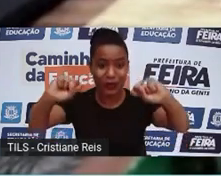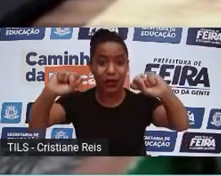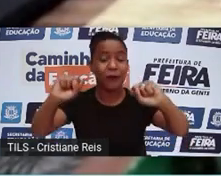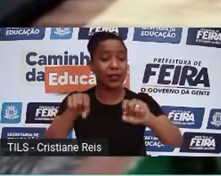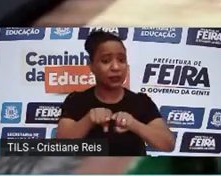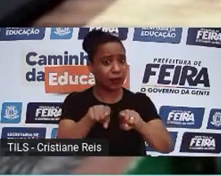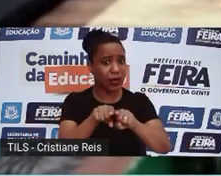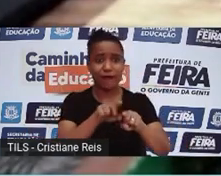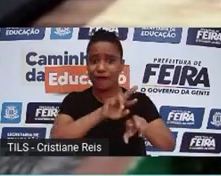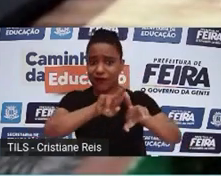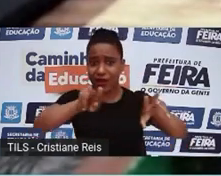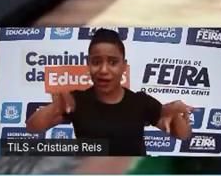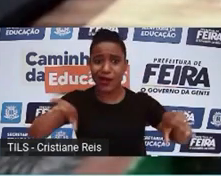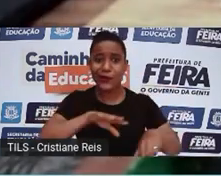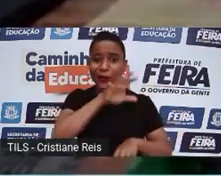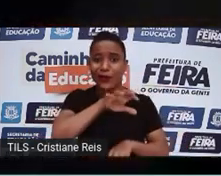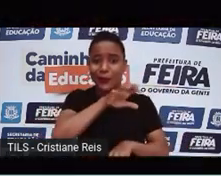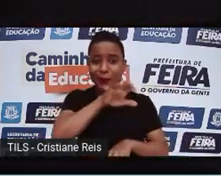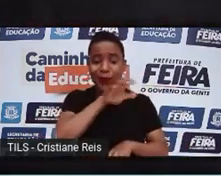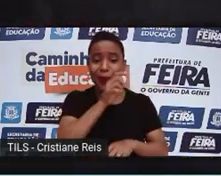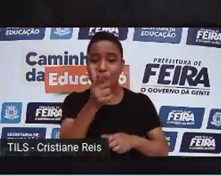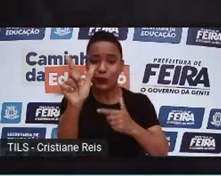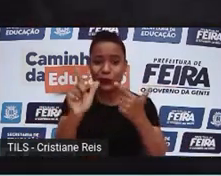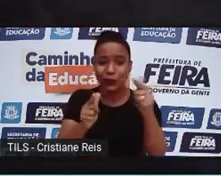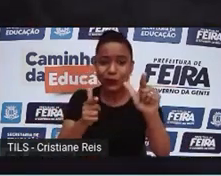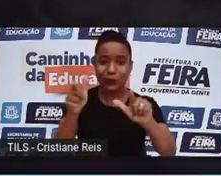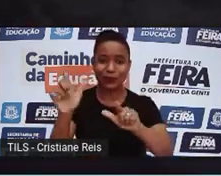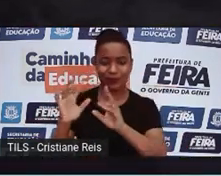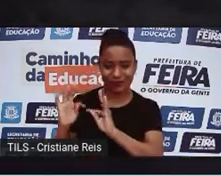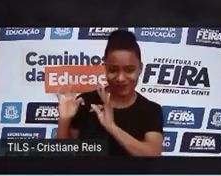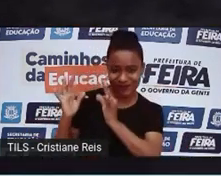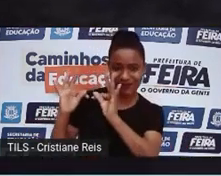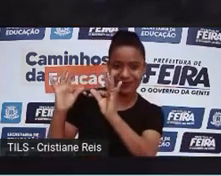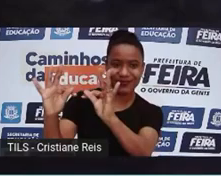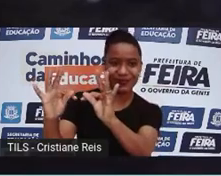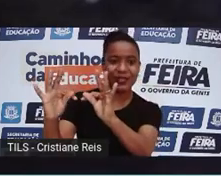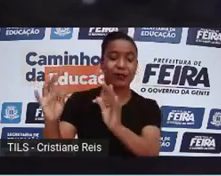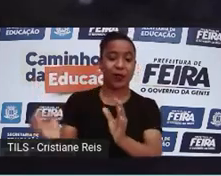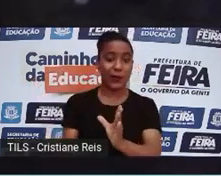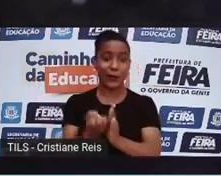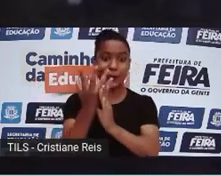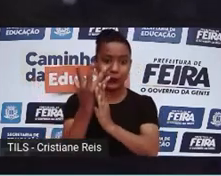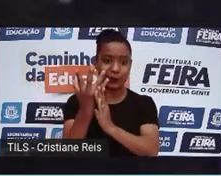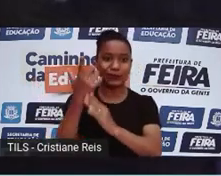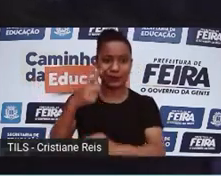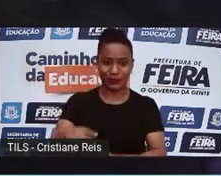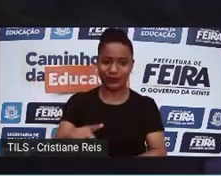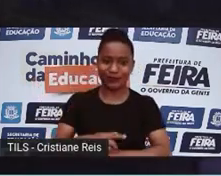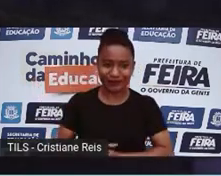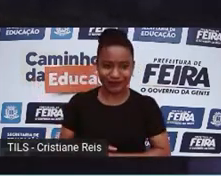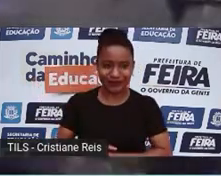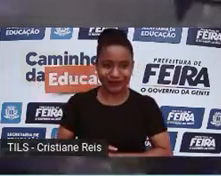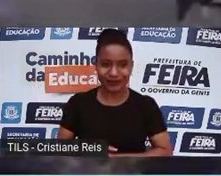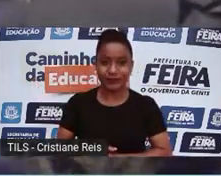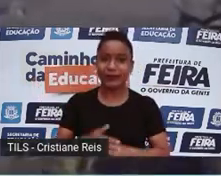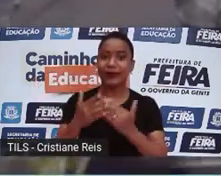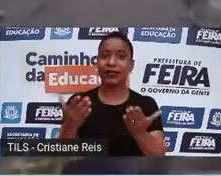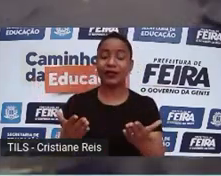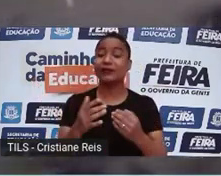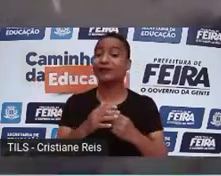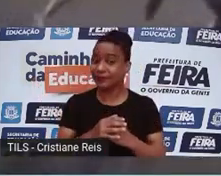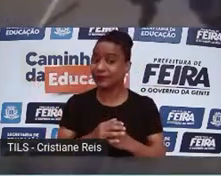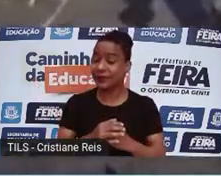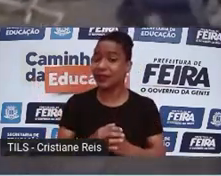aproveitar essas tecnologias para promover a conservação. A ideia ganha crédito porque à frente do projeto está